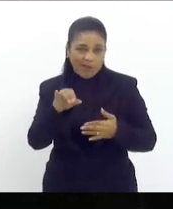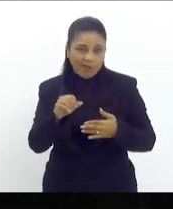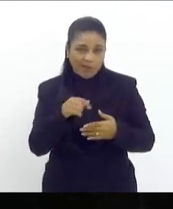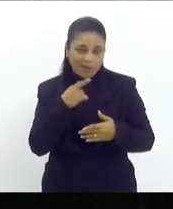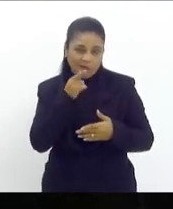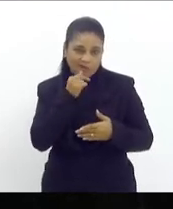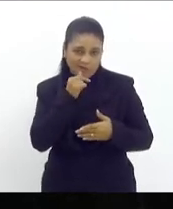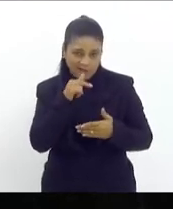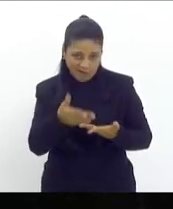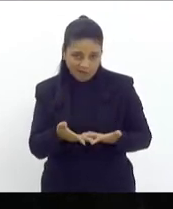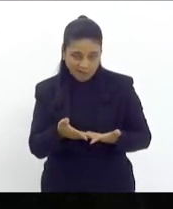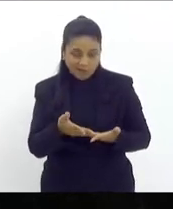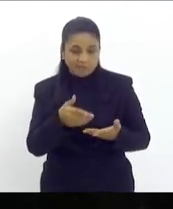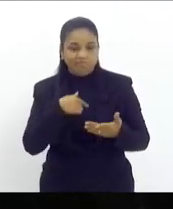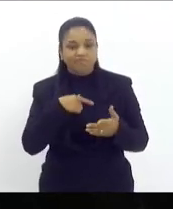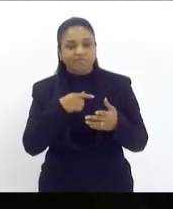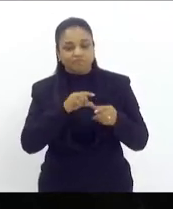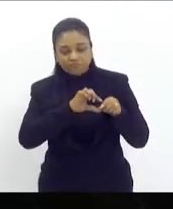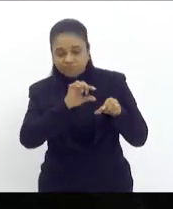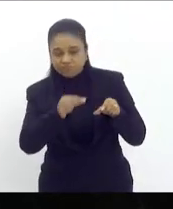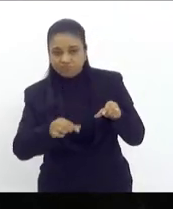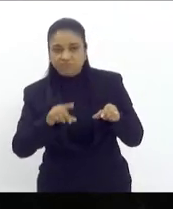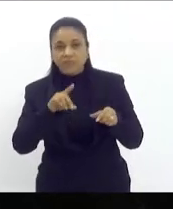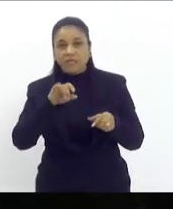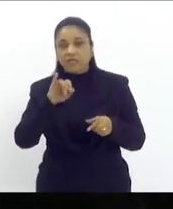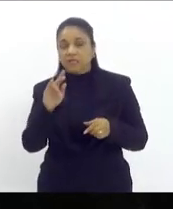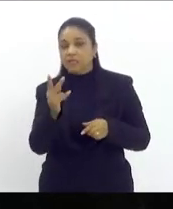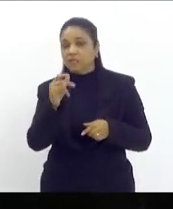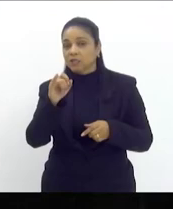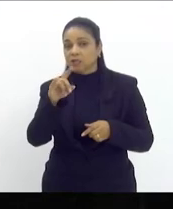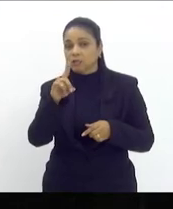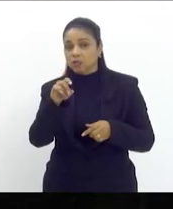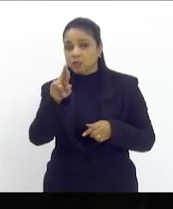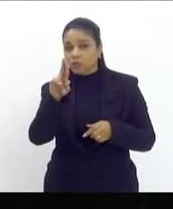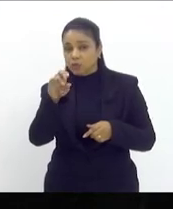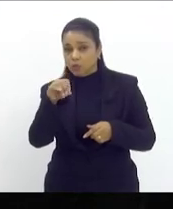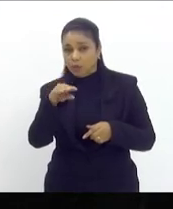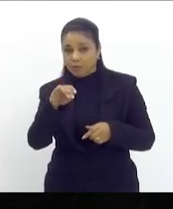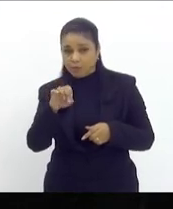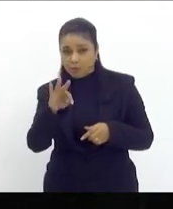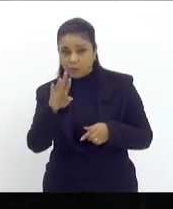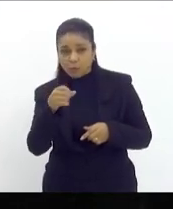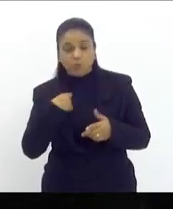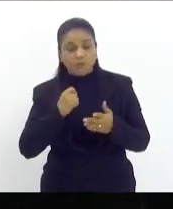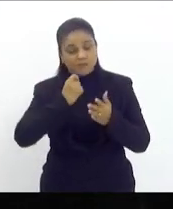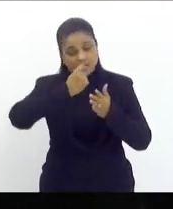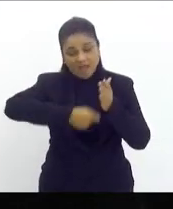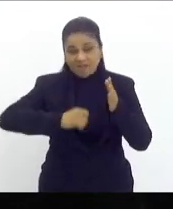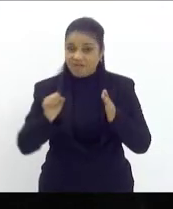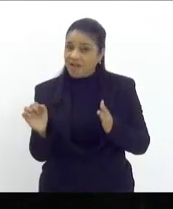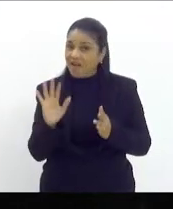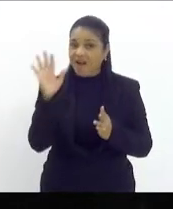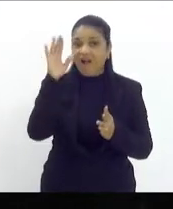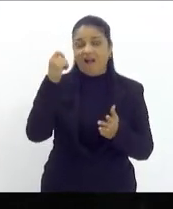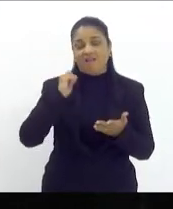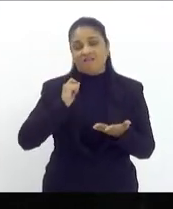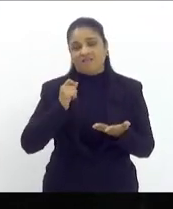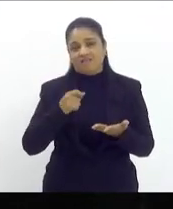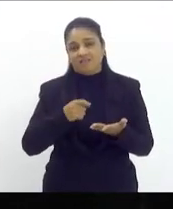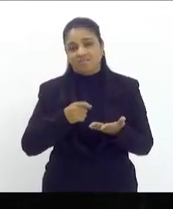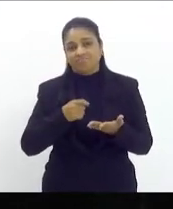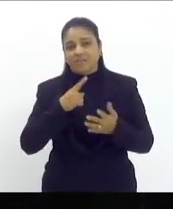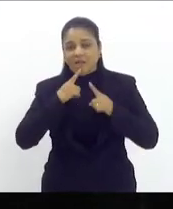pessoas estão tendo lá os hidrômetros instalados calçadas quebradas e tudo mais tarifas caras e estão reclamando do